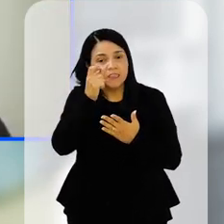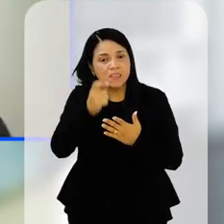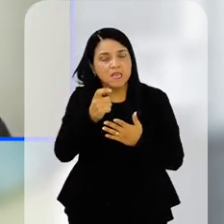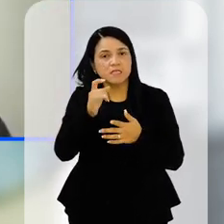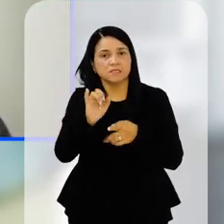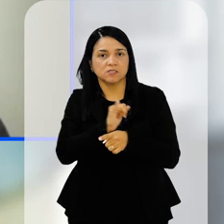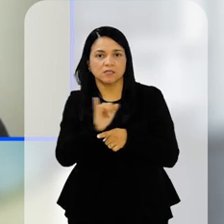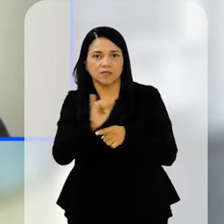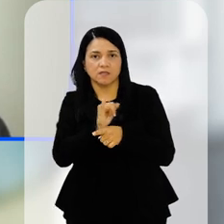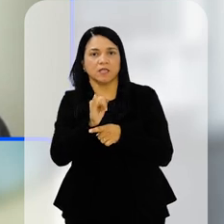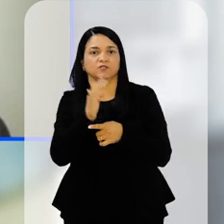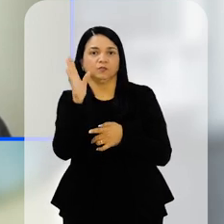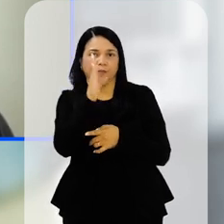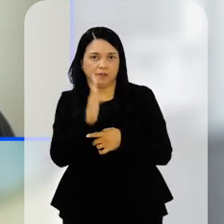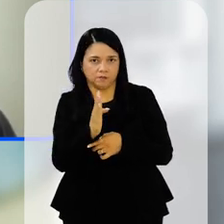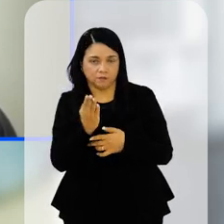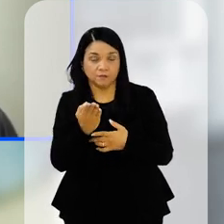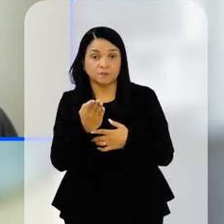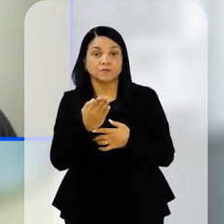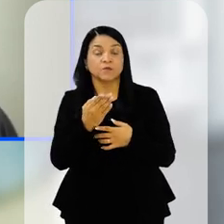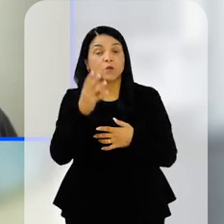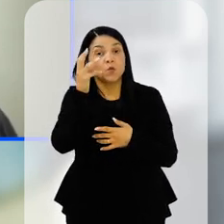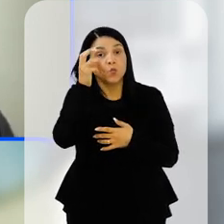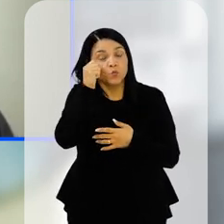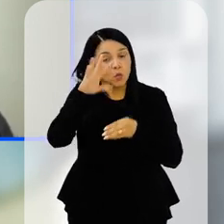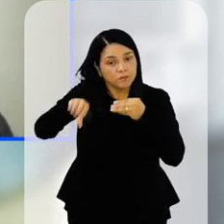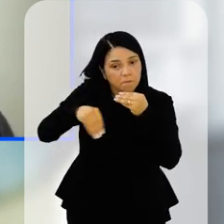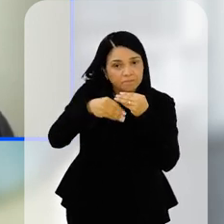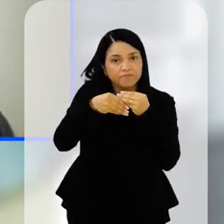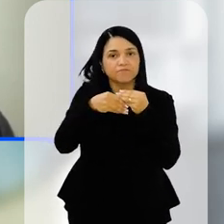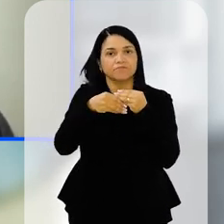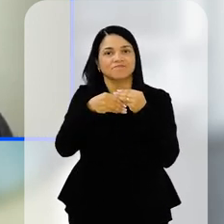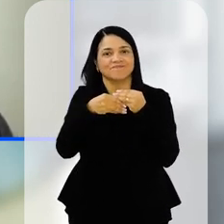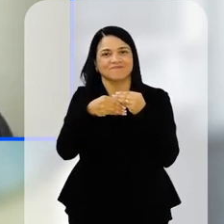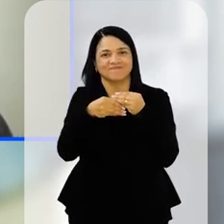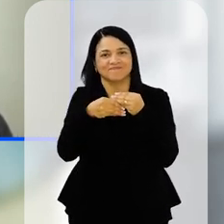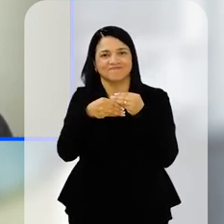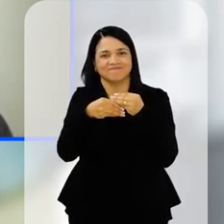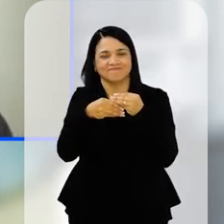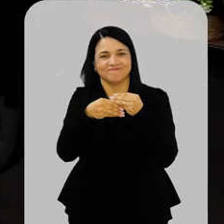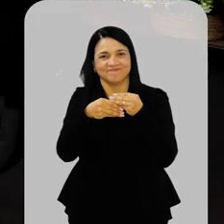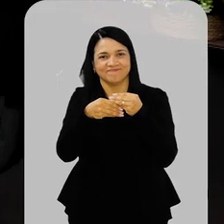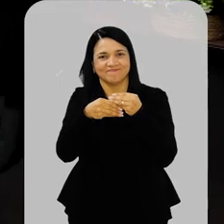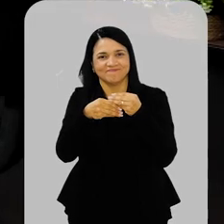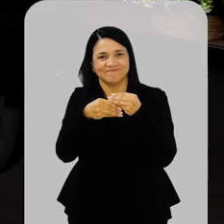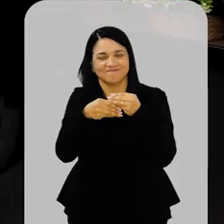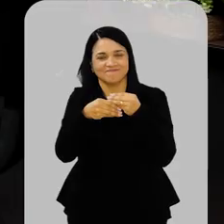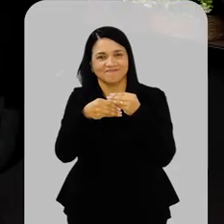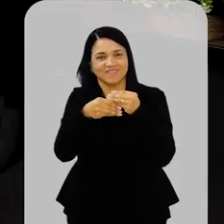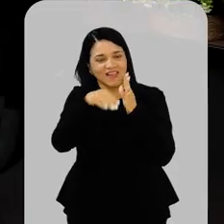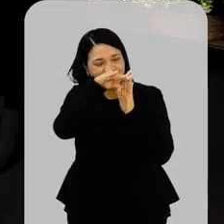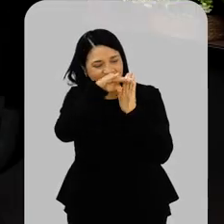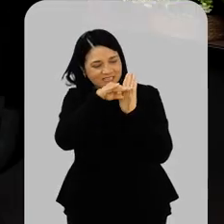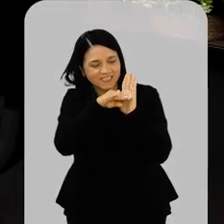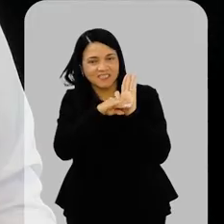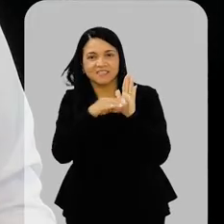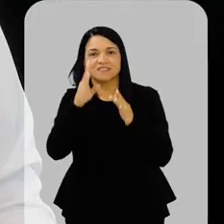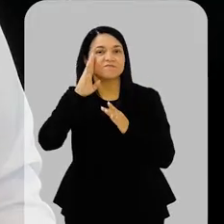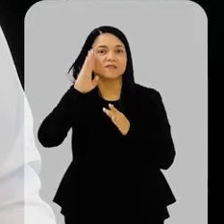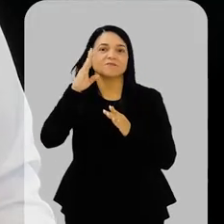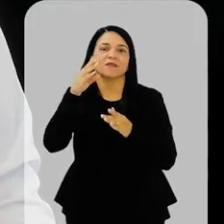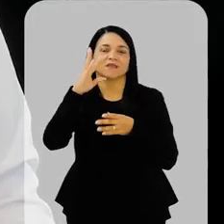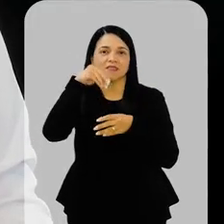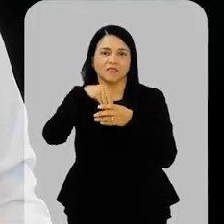interesse estratégico para o país, o sono tem que ser incluído nessa mesma lista de coisas